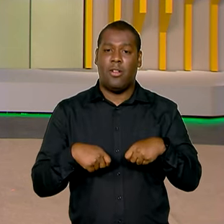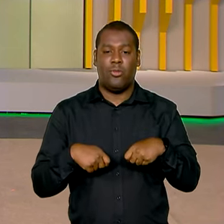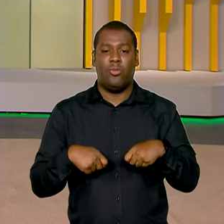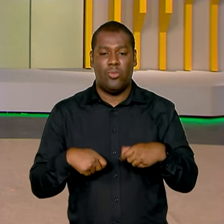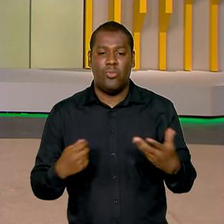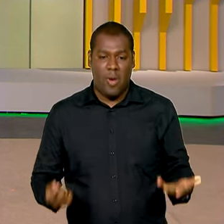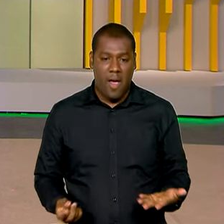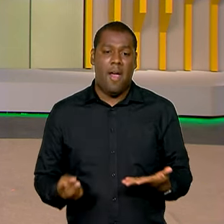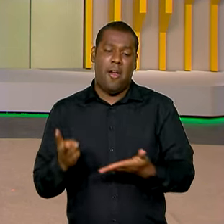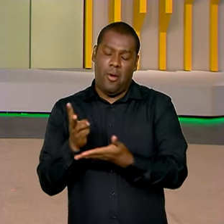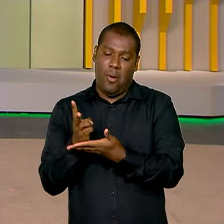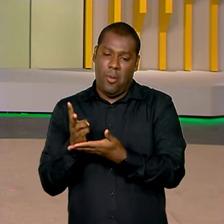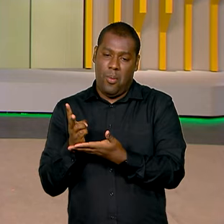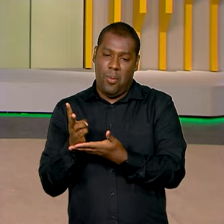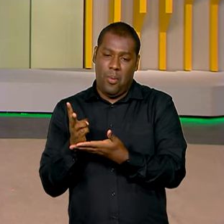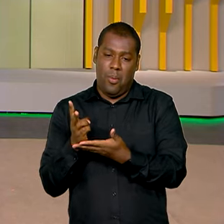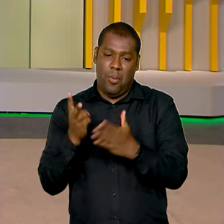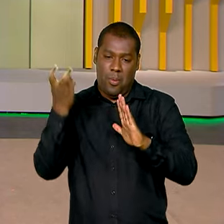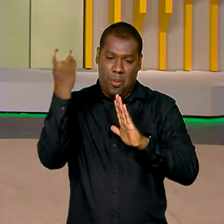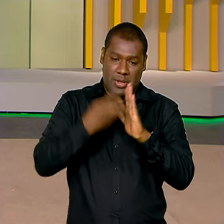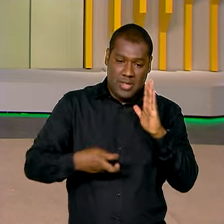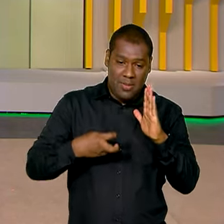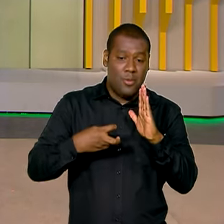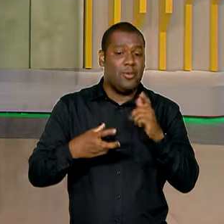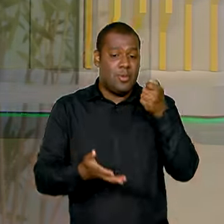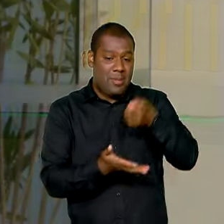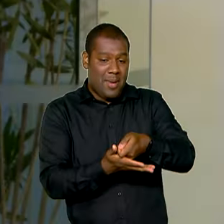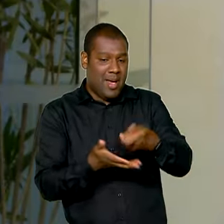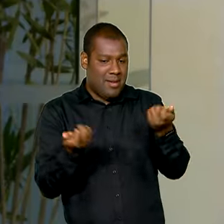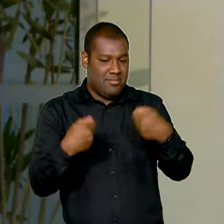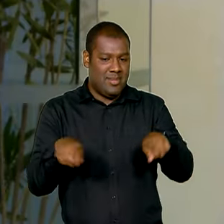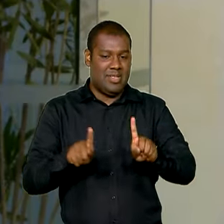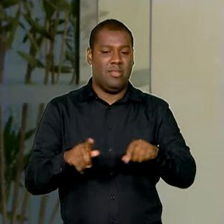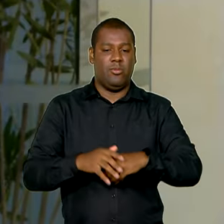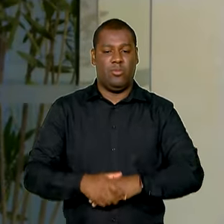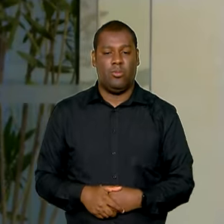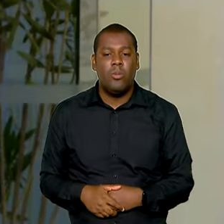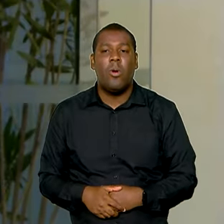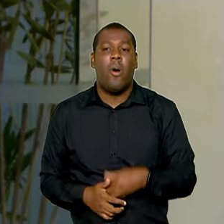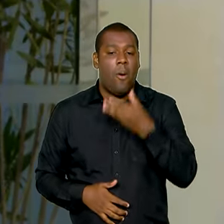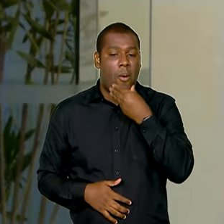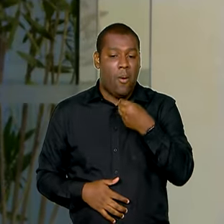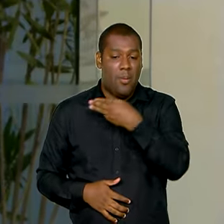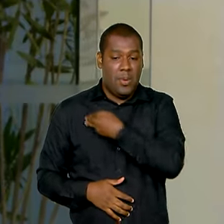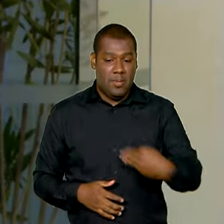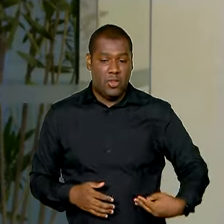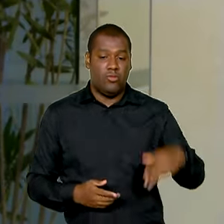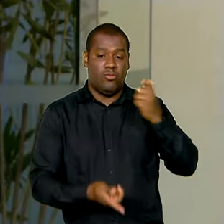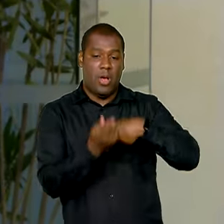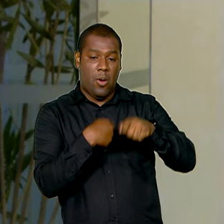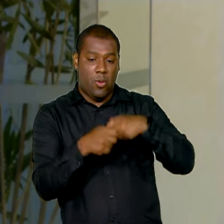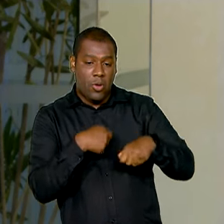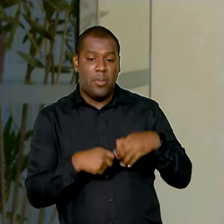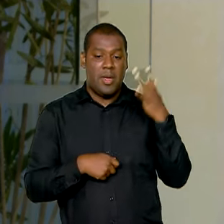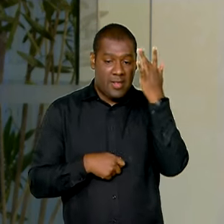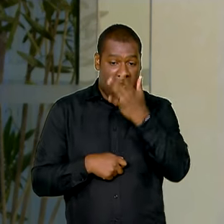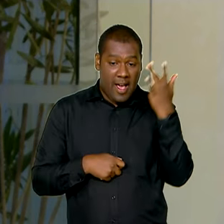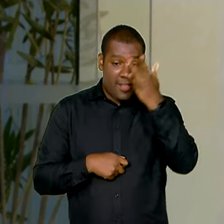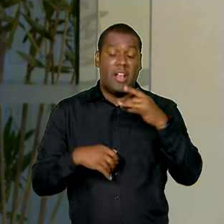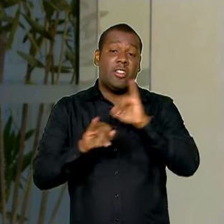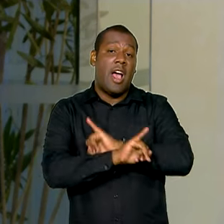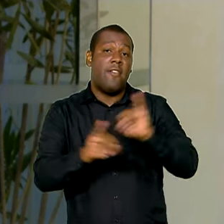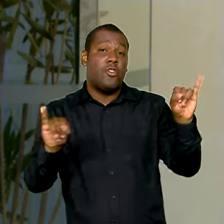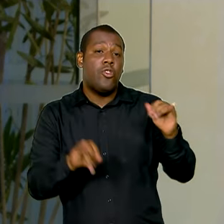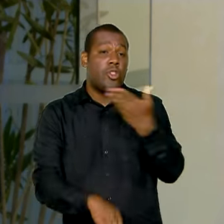É isso mesmo, Roberto. Por enquanto ainda não, porque como você disse, o ministro da Fazenda, Fernando Haddad, disse que o governo está fazendo as